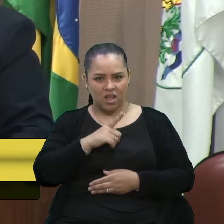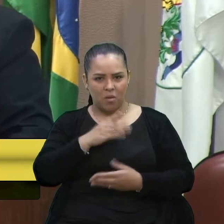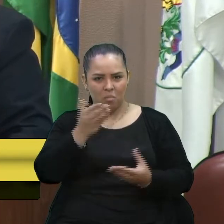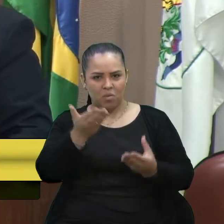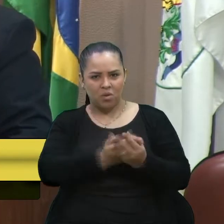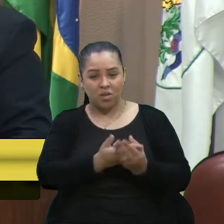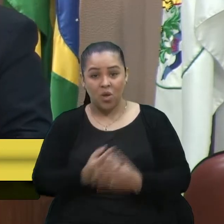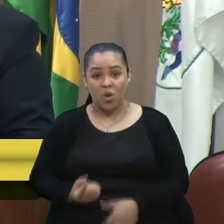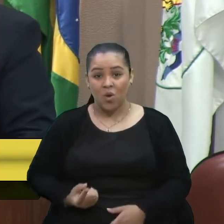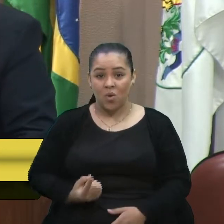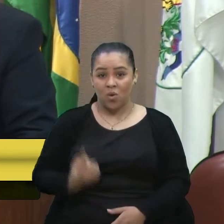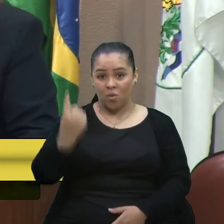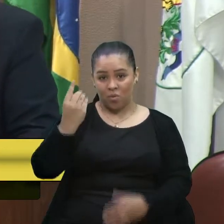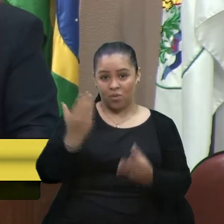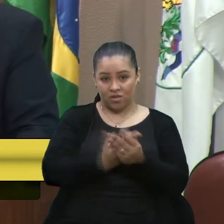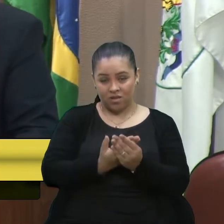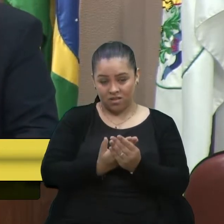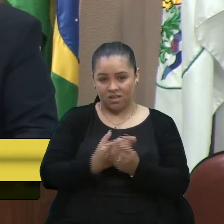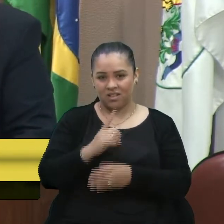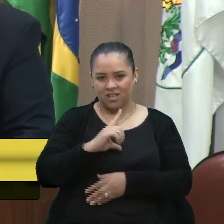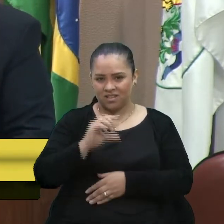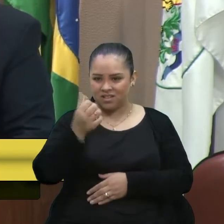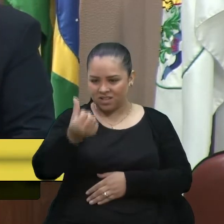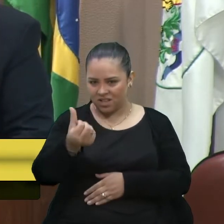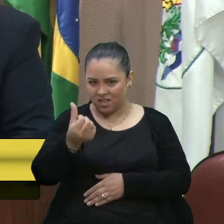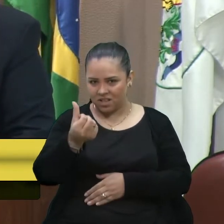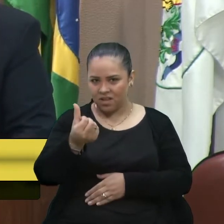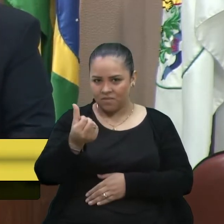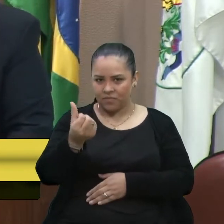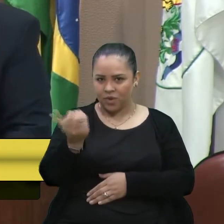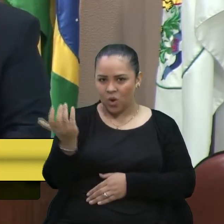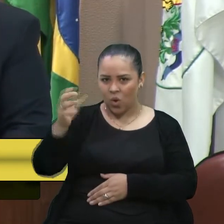ações que foram entradas, seis ações, contra o sindicato metalúrgico.